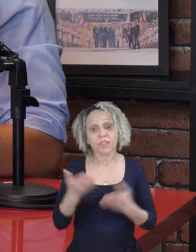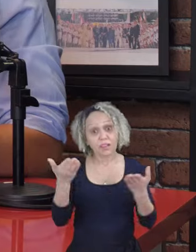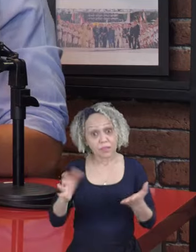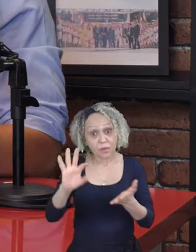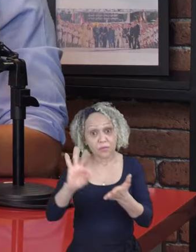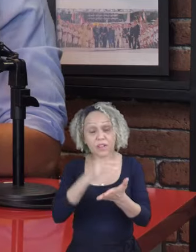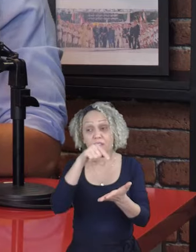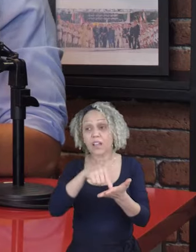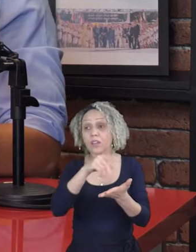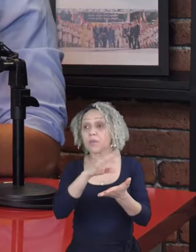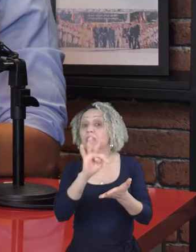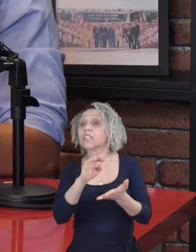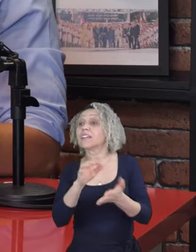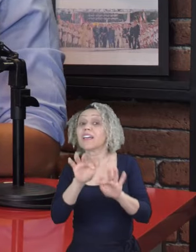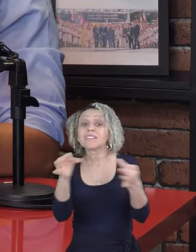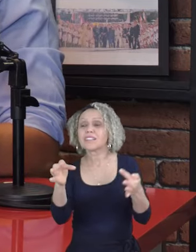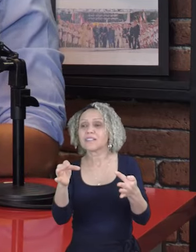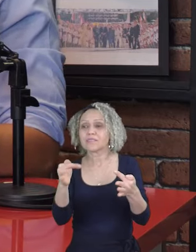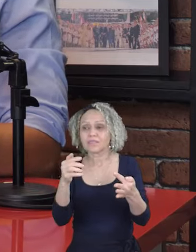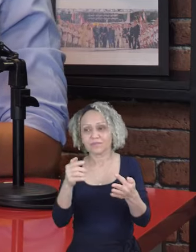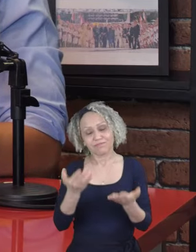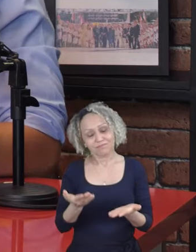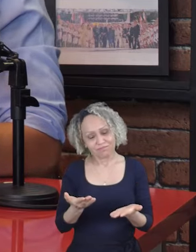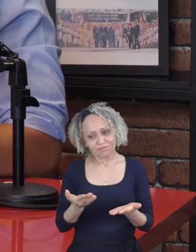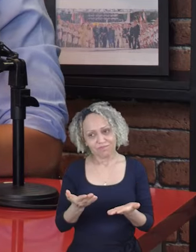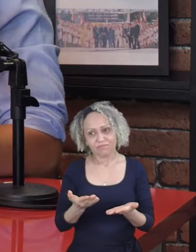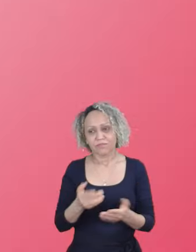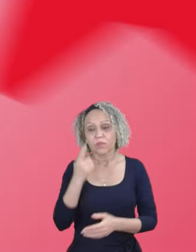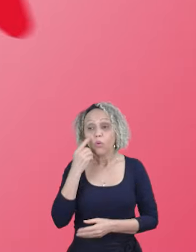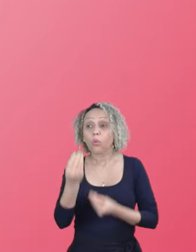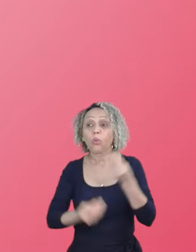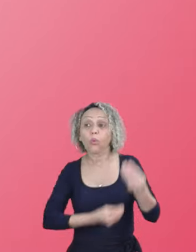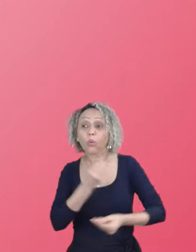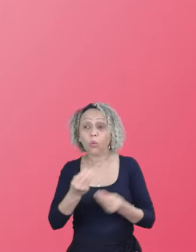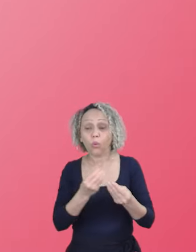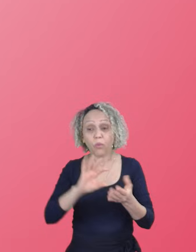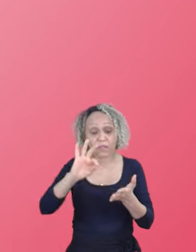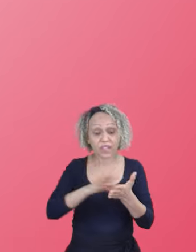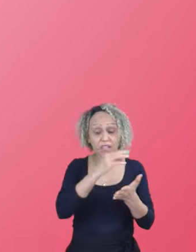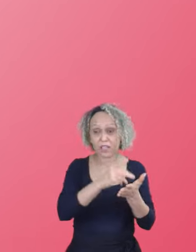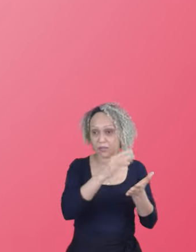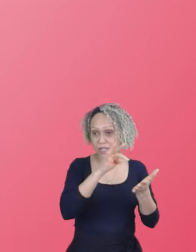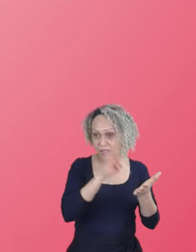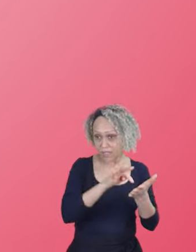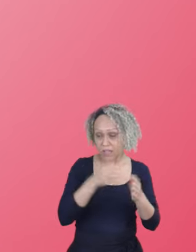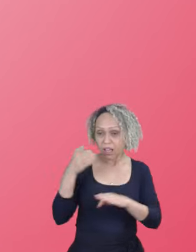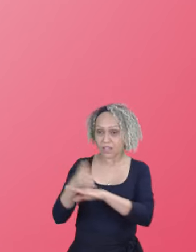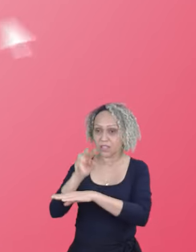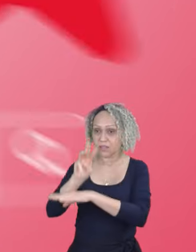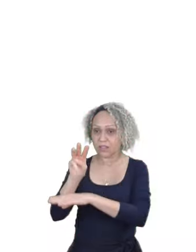Para se filiar ao Partido dos Trabalhadores,